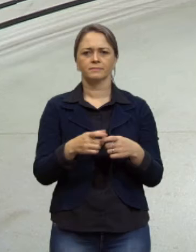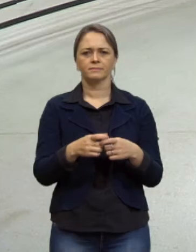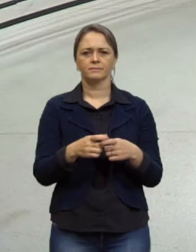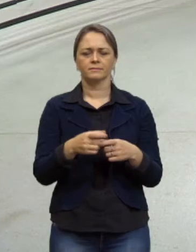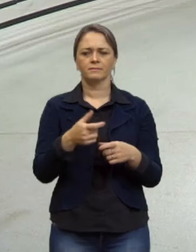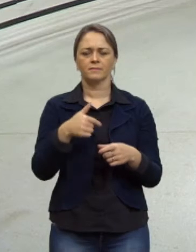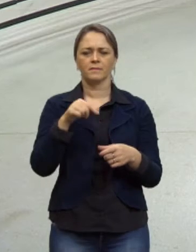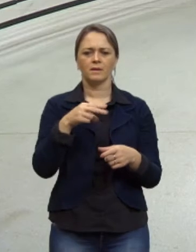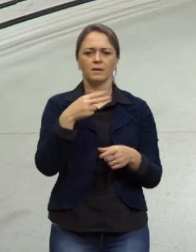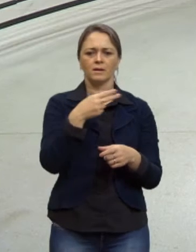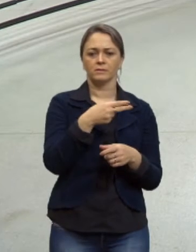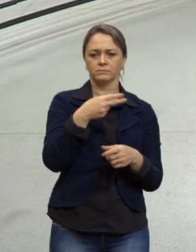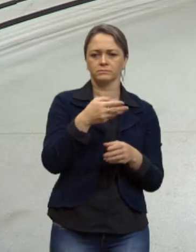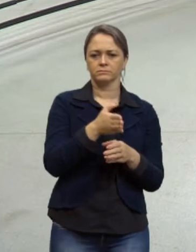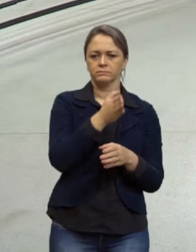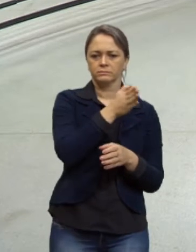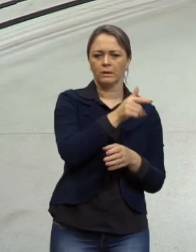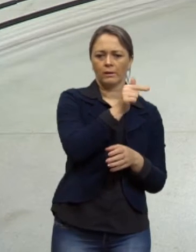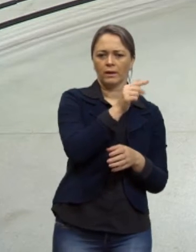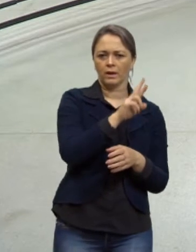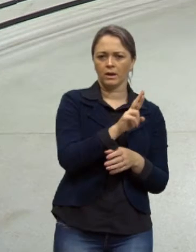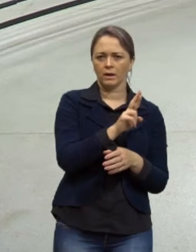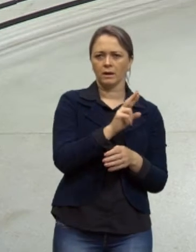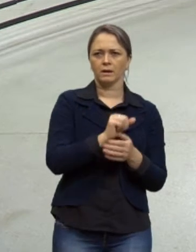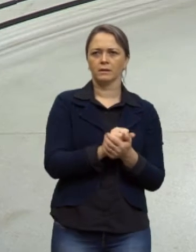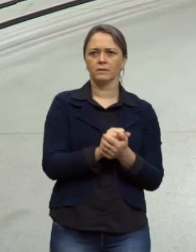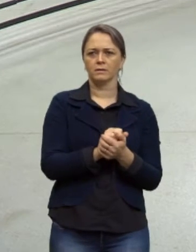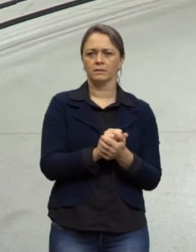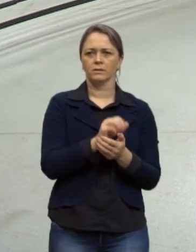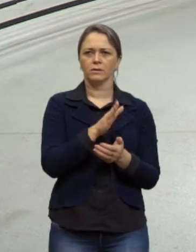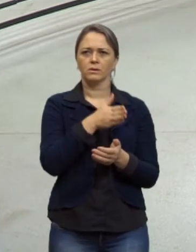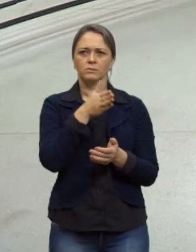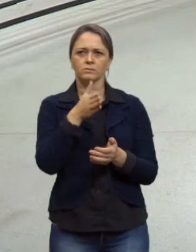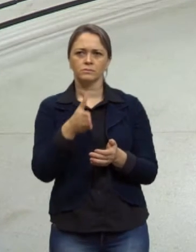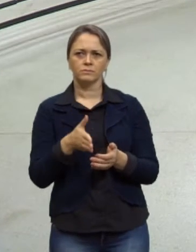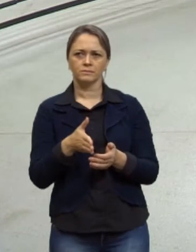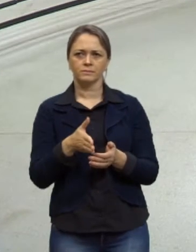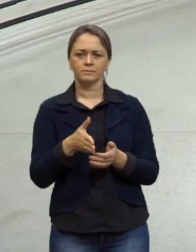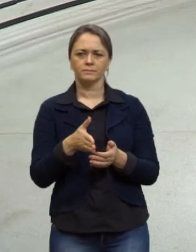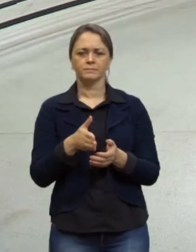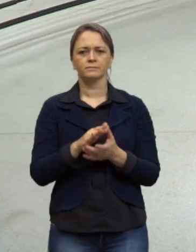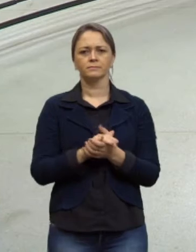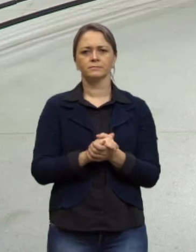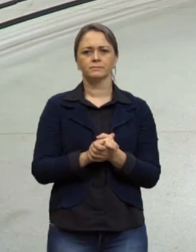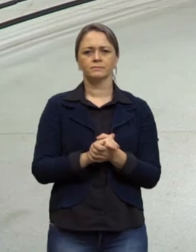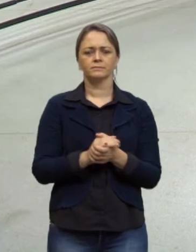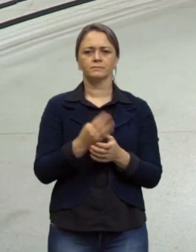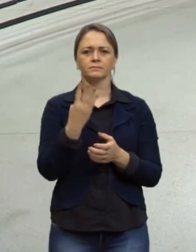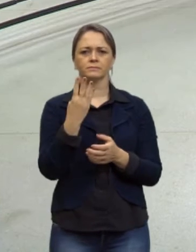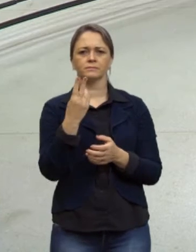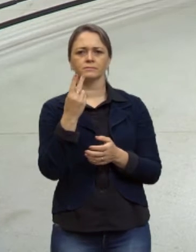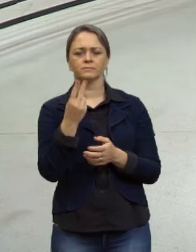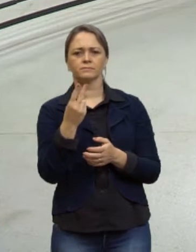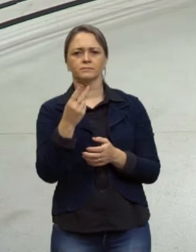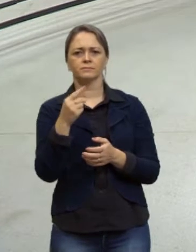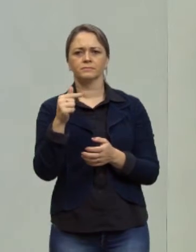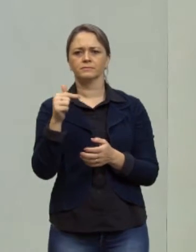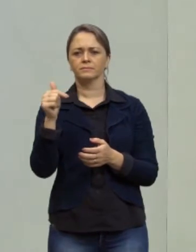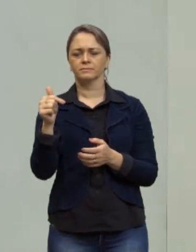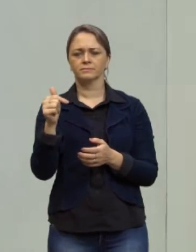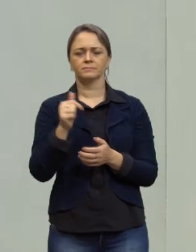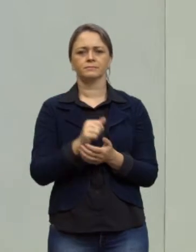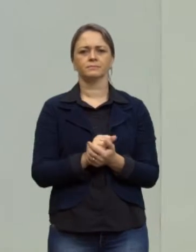o sete R e depois do outro lado do sinal de igualdade o quarenta dois menos sete